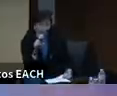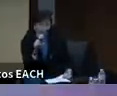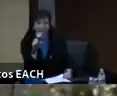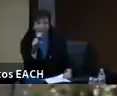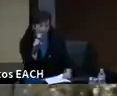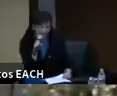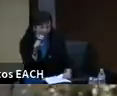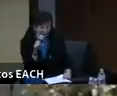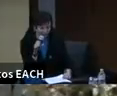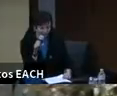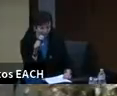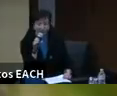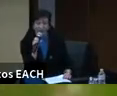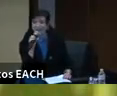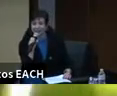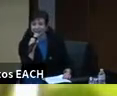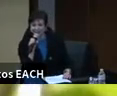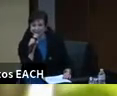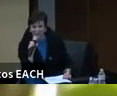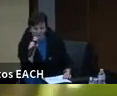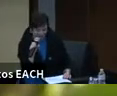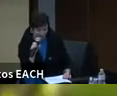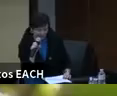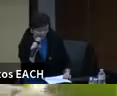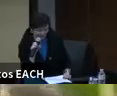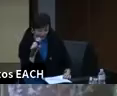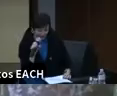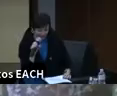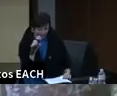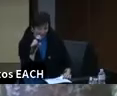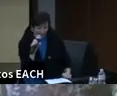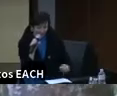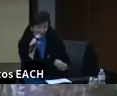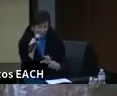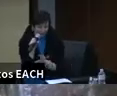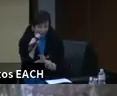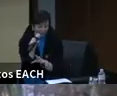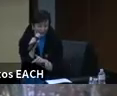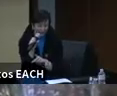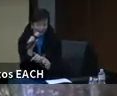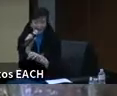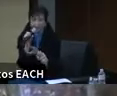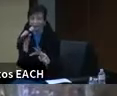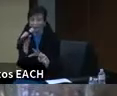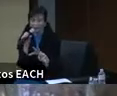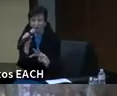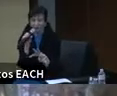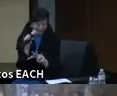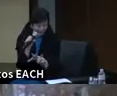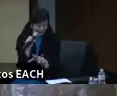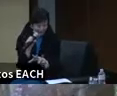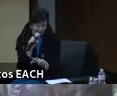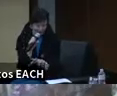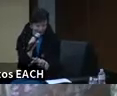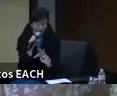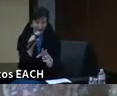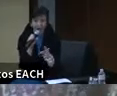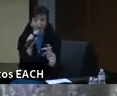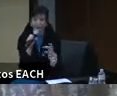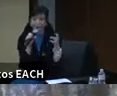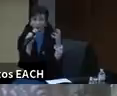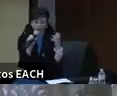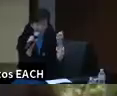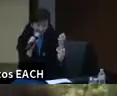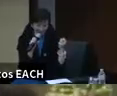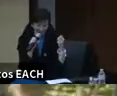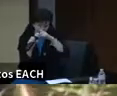Afinal, que horizontes digitais estamos abraçando? Eu vou tentar perguntar mais alguma coisa aqui para ver se a gente,